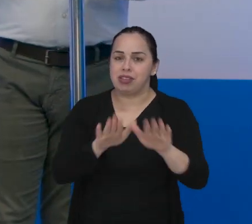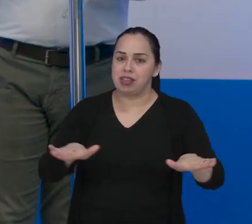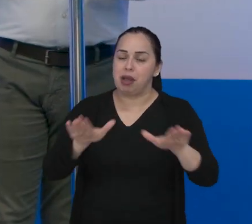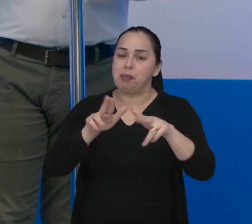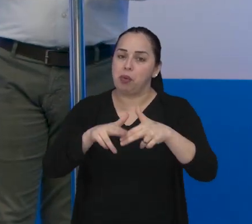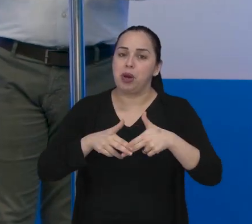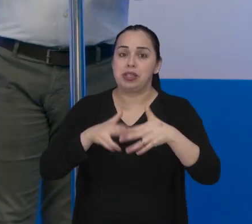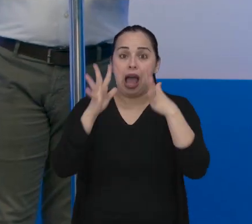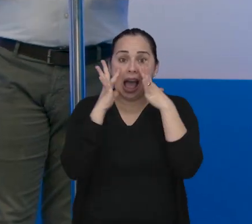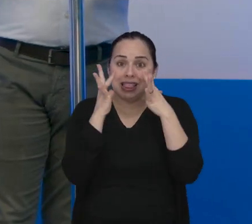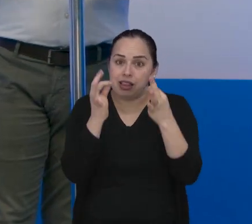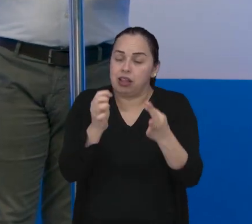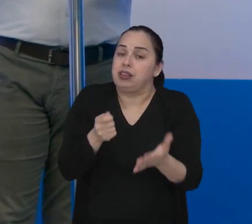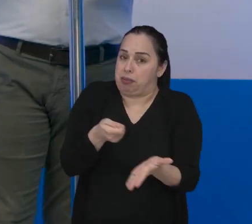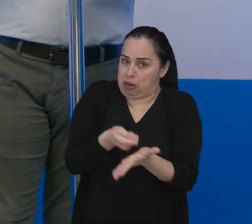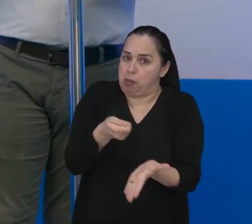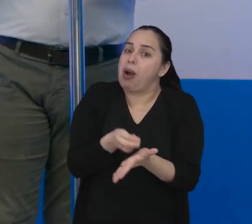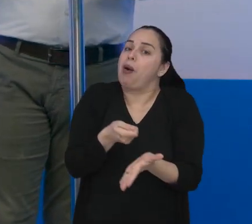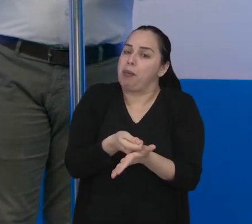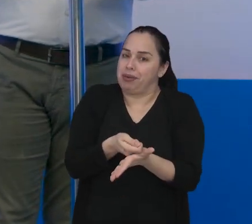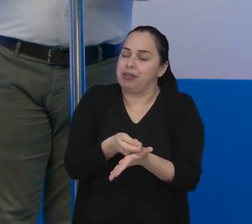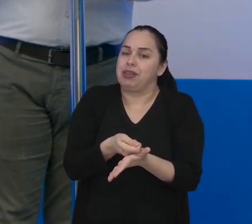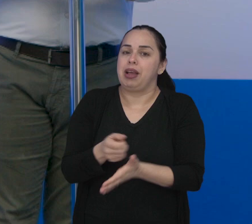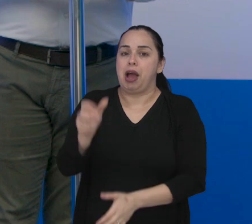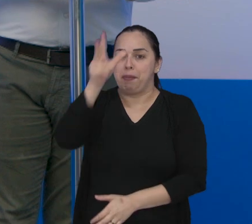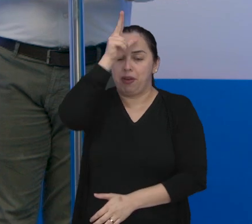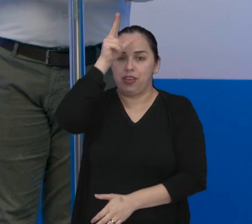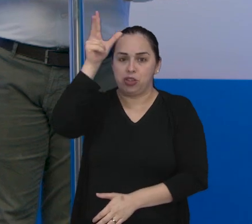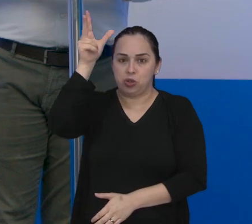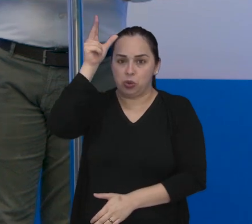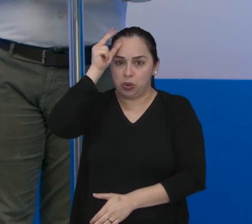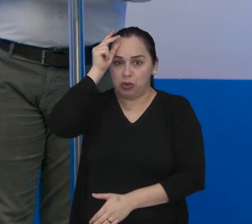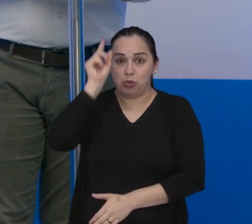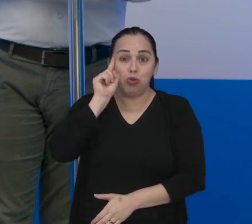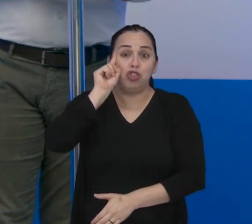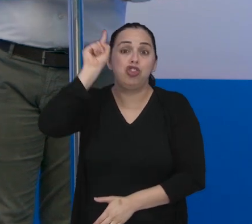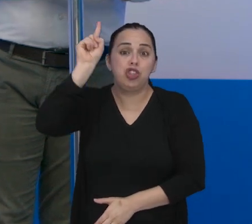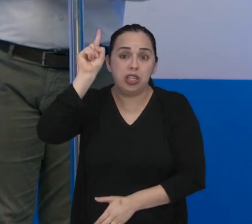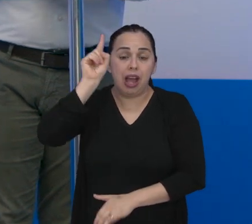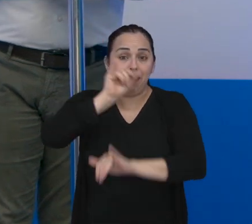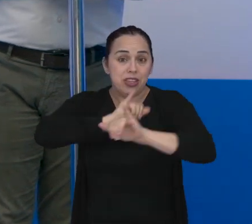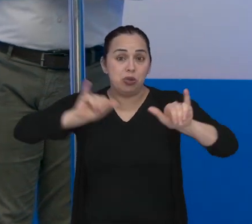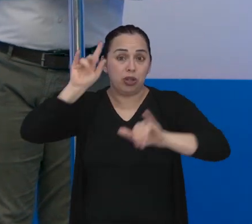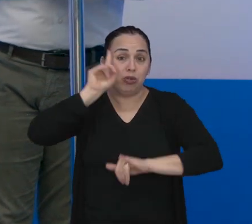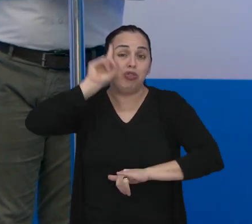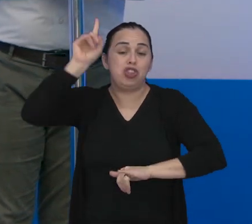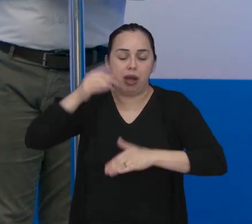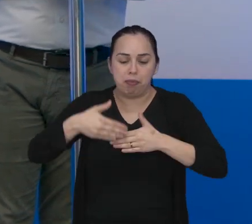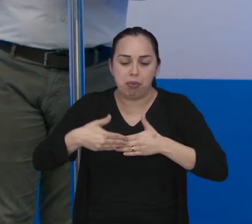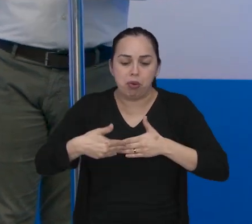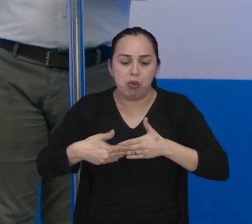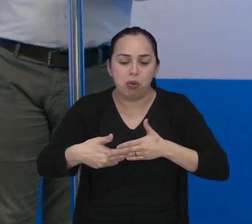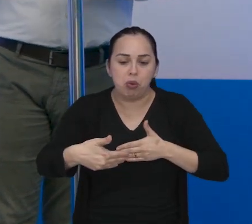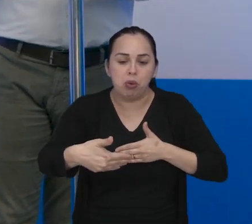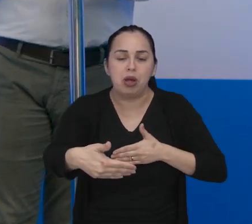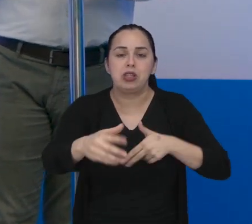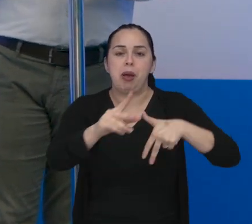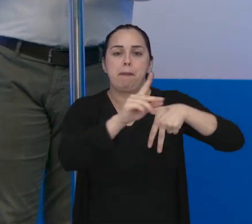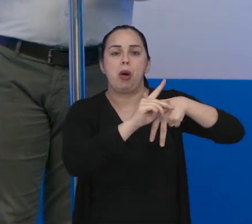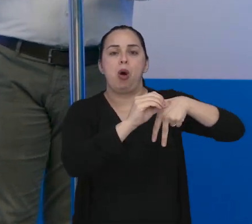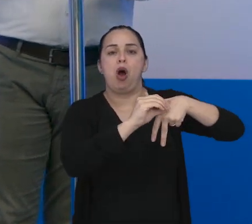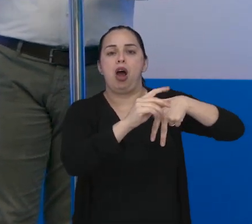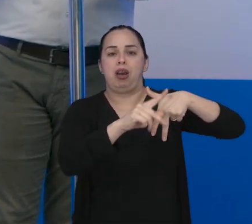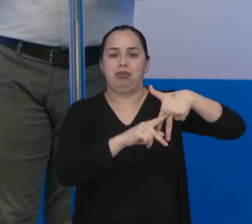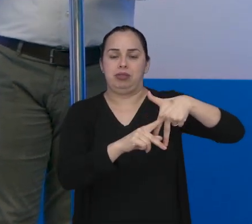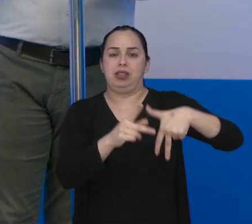um alerta para os pais, uma cobrança, na verdade. A prefeitura prorrogou a campanha de vacinação contra a poliomielite por conta da baixa adesão.